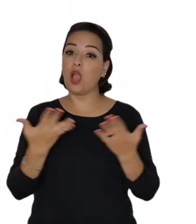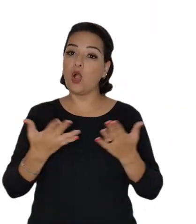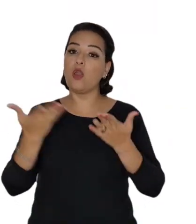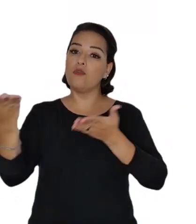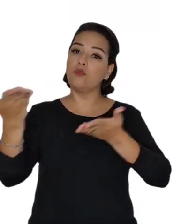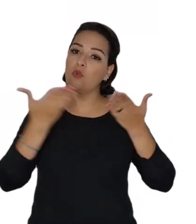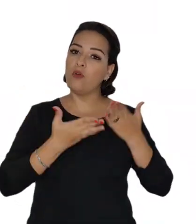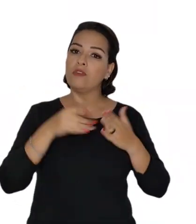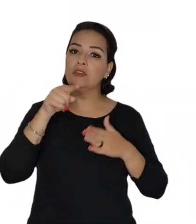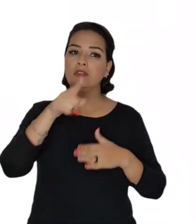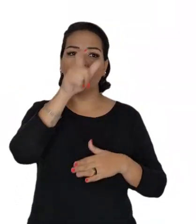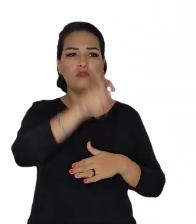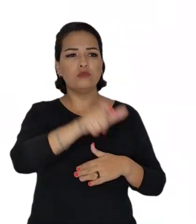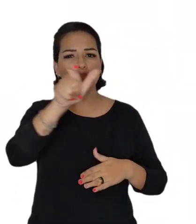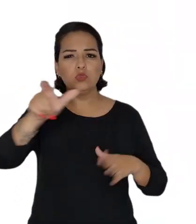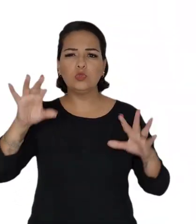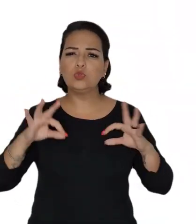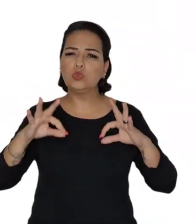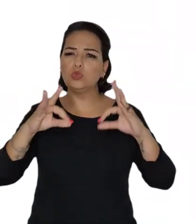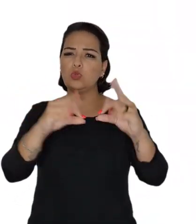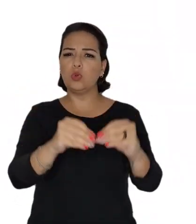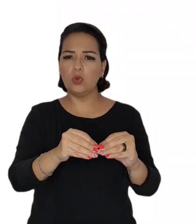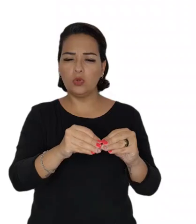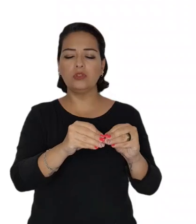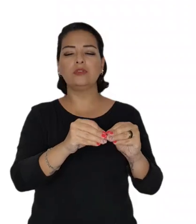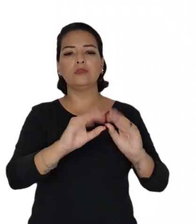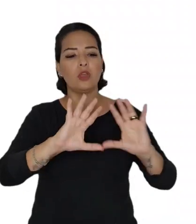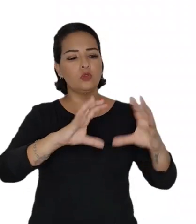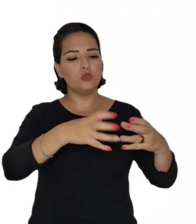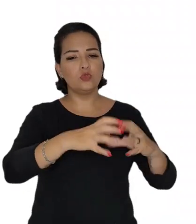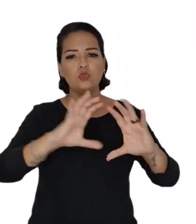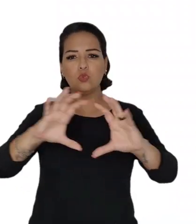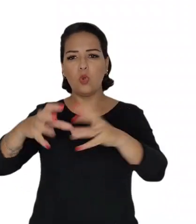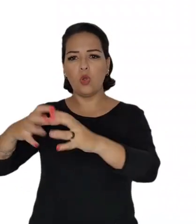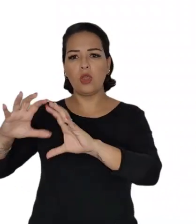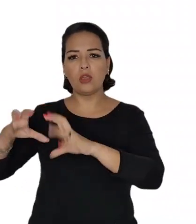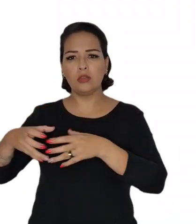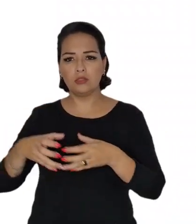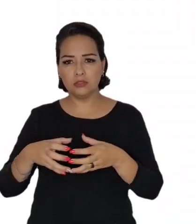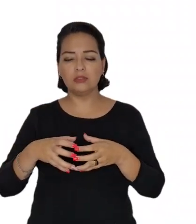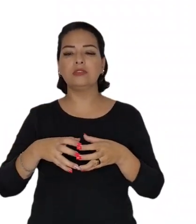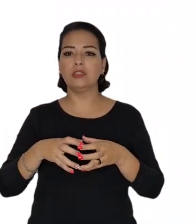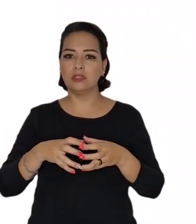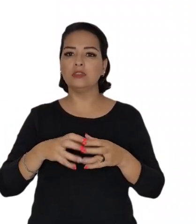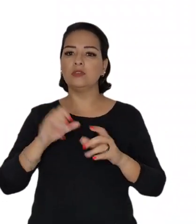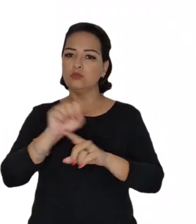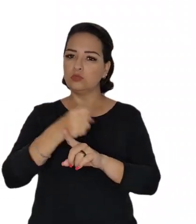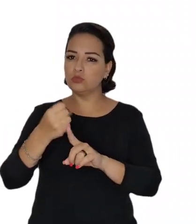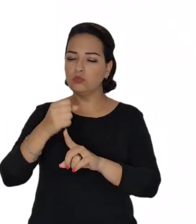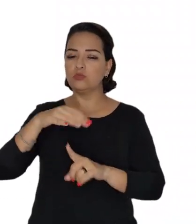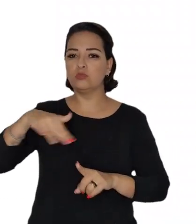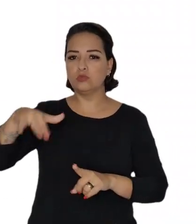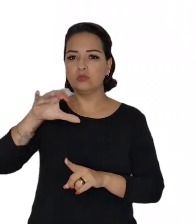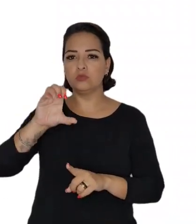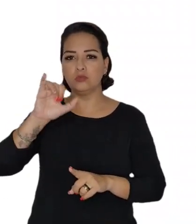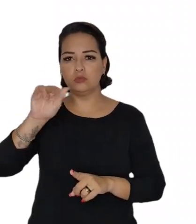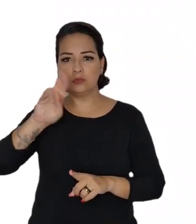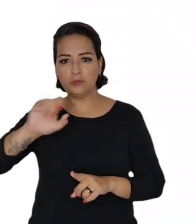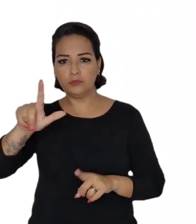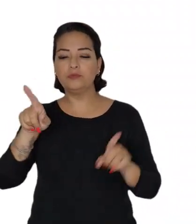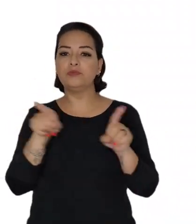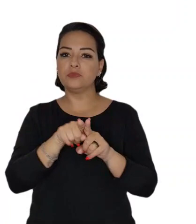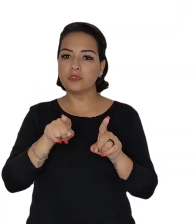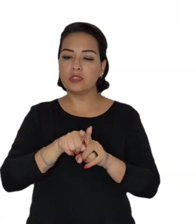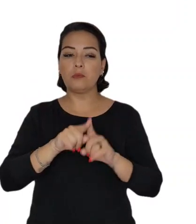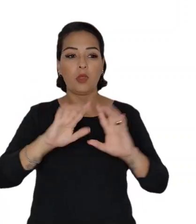para convidar vocês, todas as organizações da sociedade civil, as entidades de